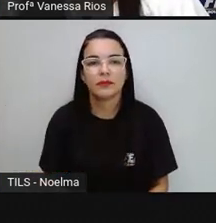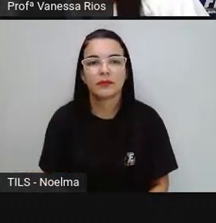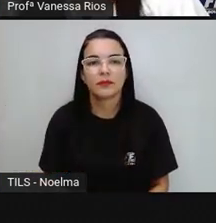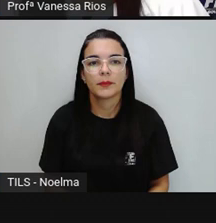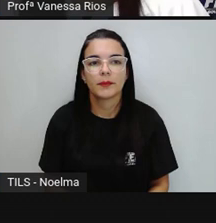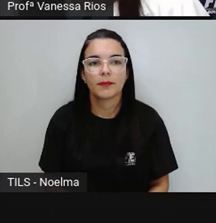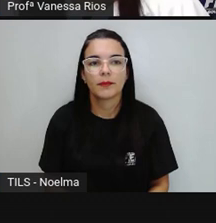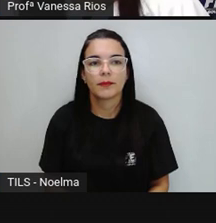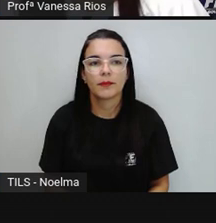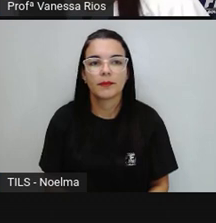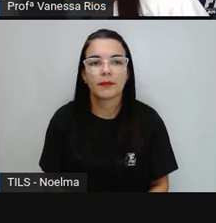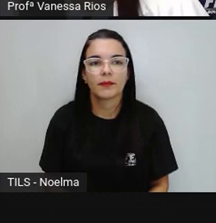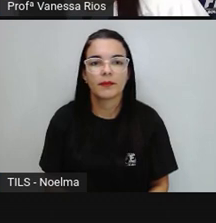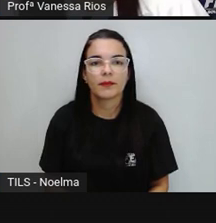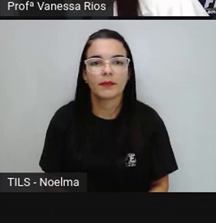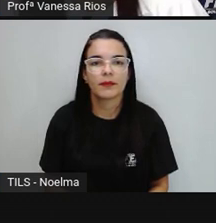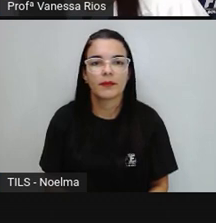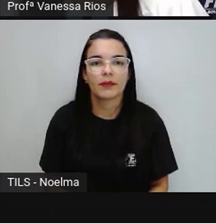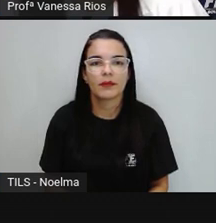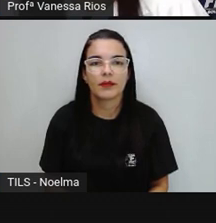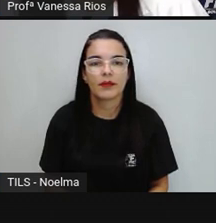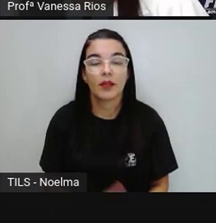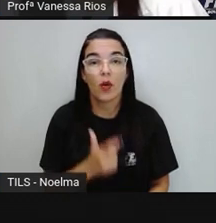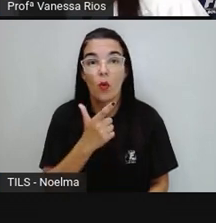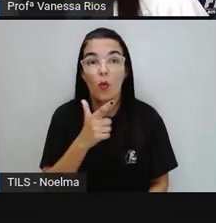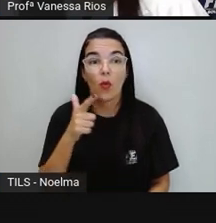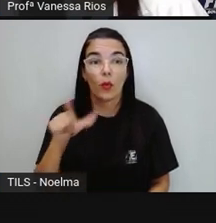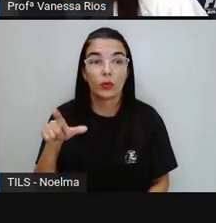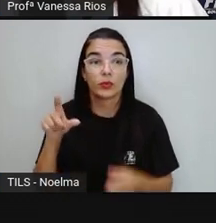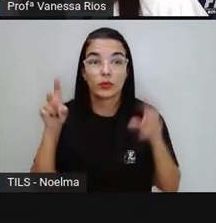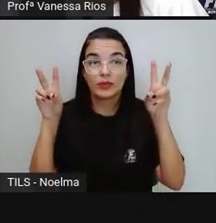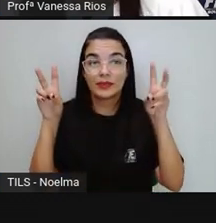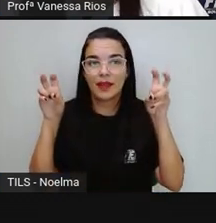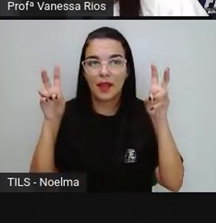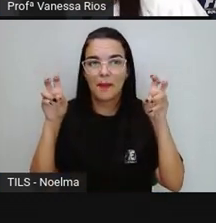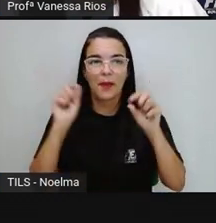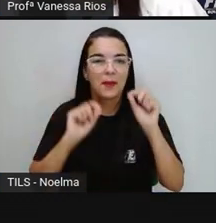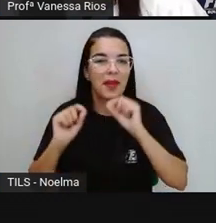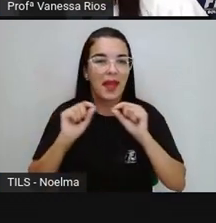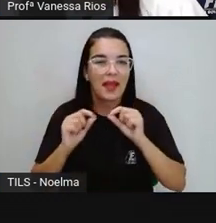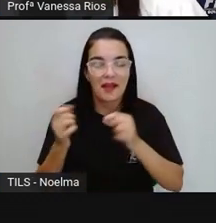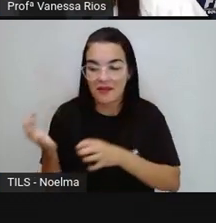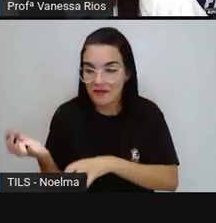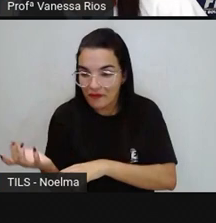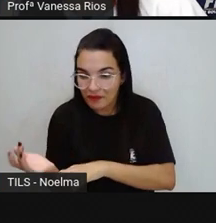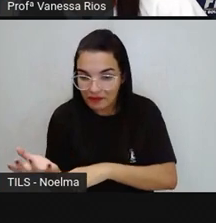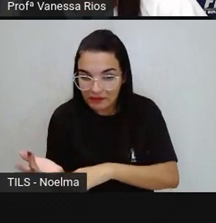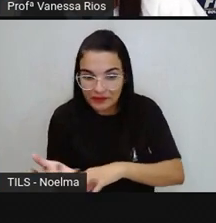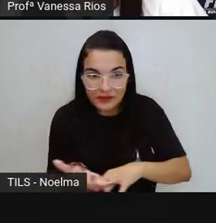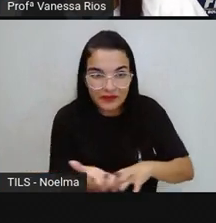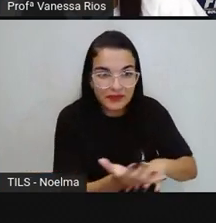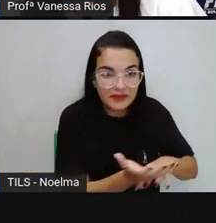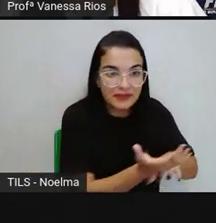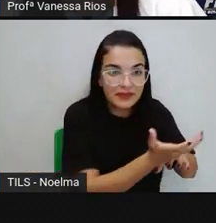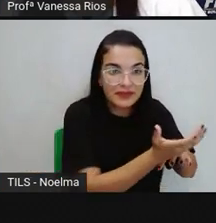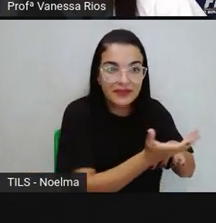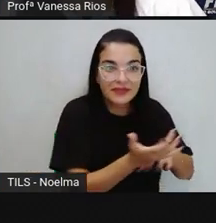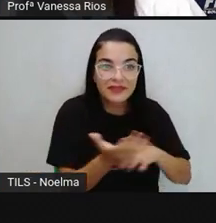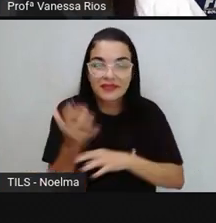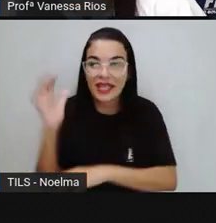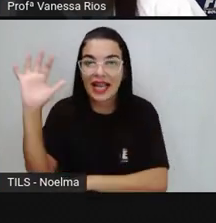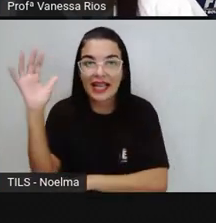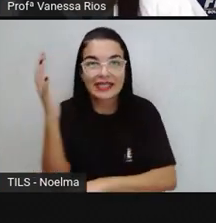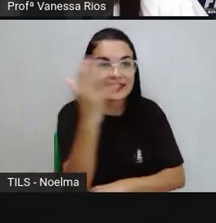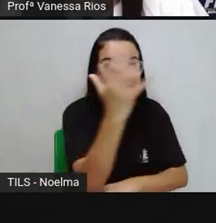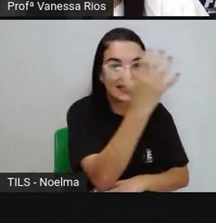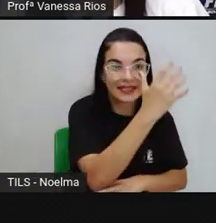A Pro trouxe agora outro mapa temático. Esse agora é sobre vegetação. E aí novamente,